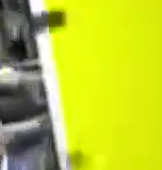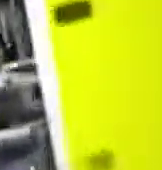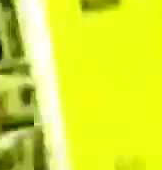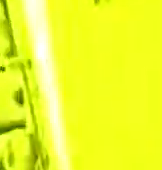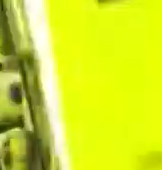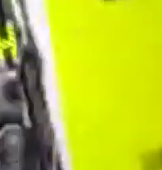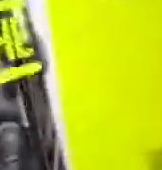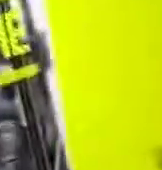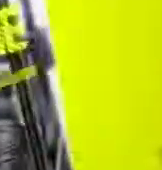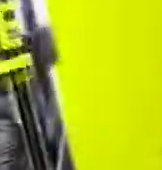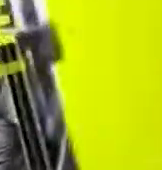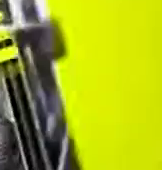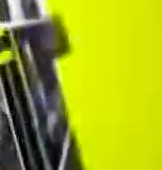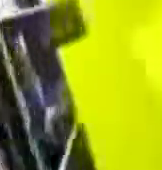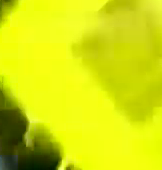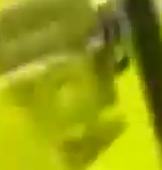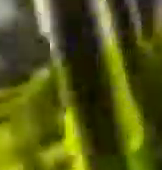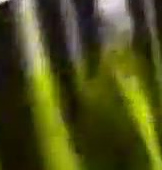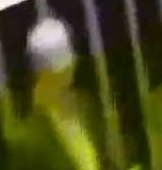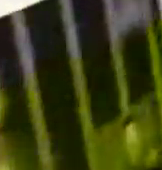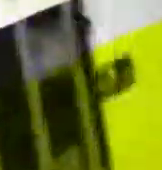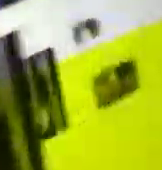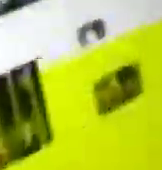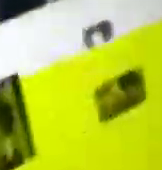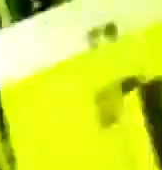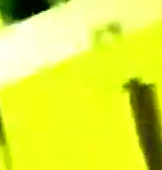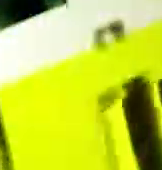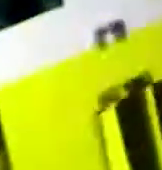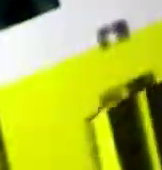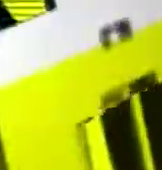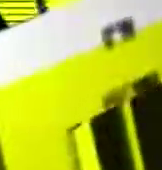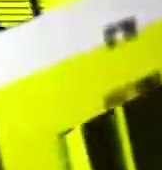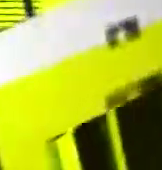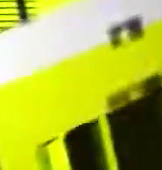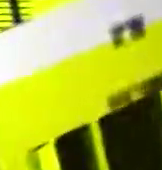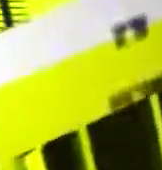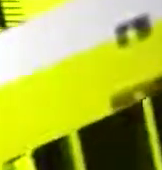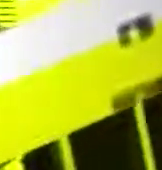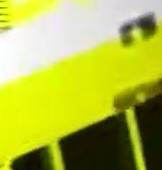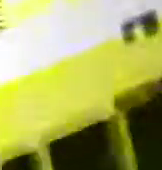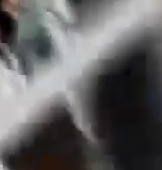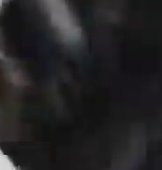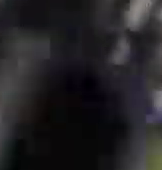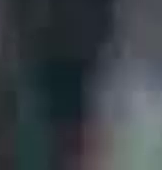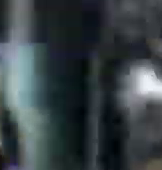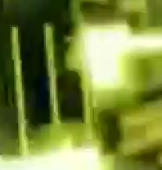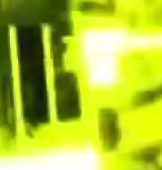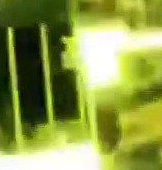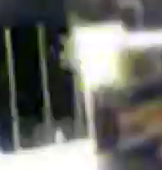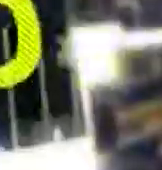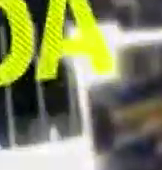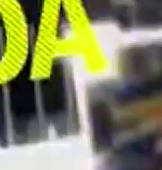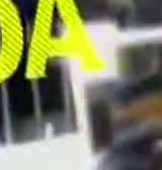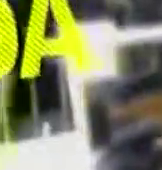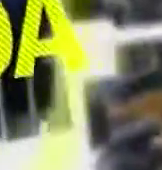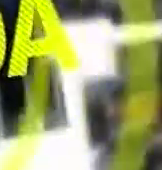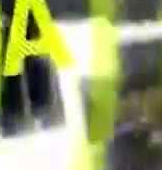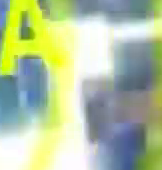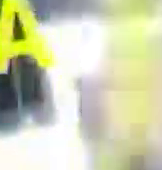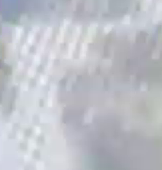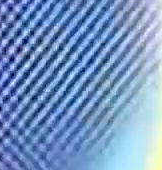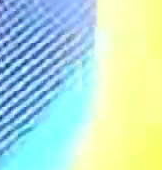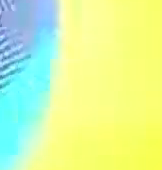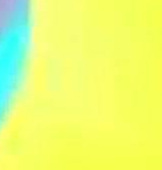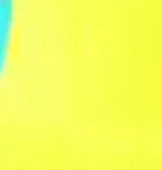E não que sejam menos importantes... Um segundo encaminhamento. Existe o meu